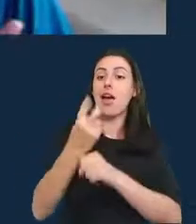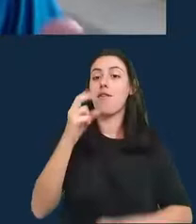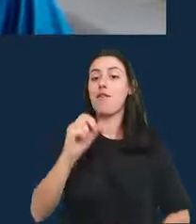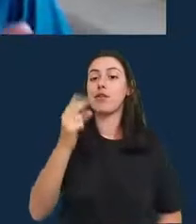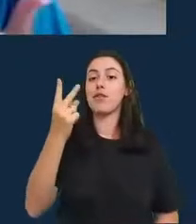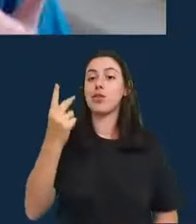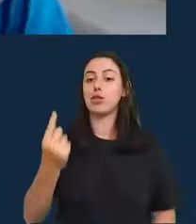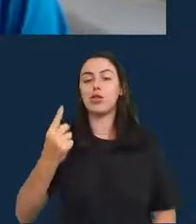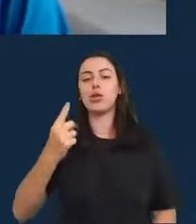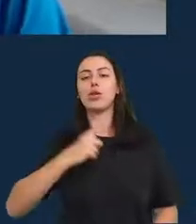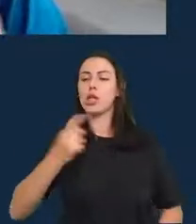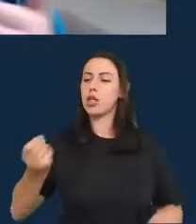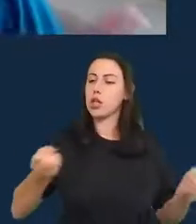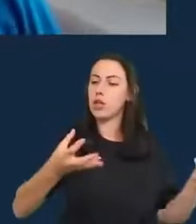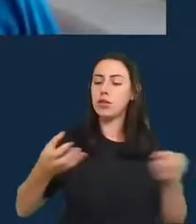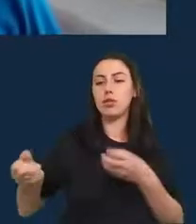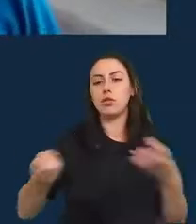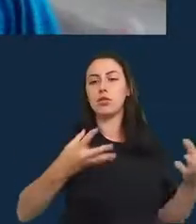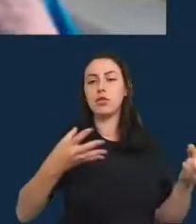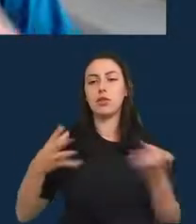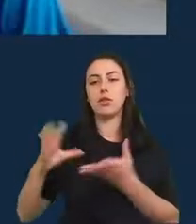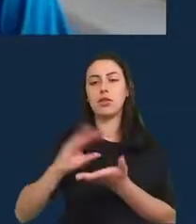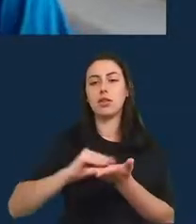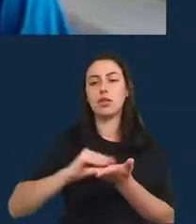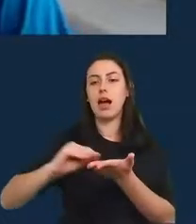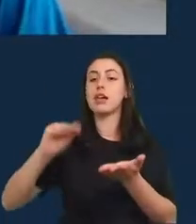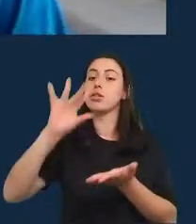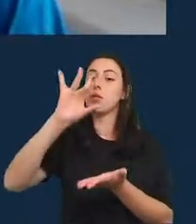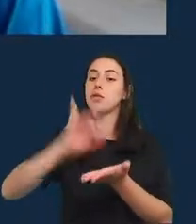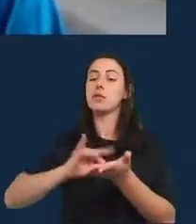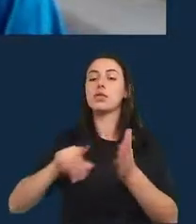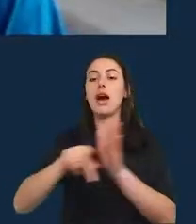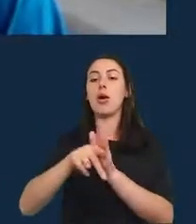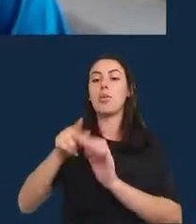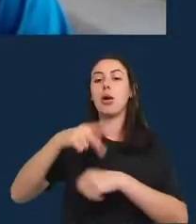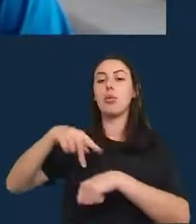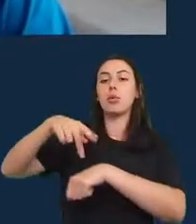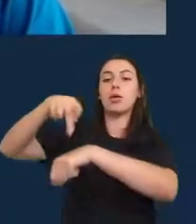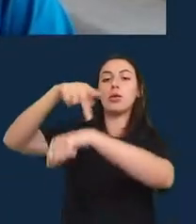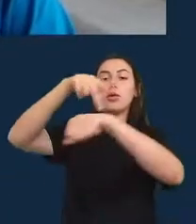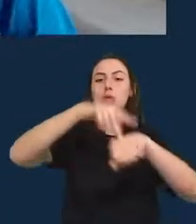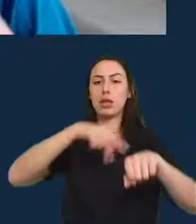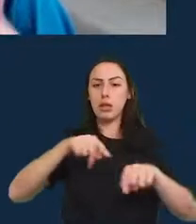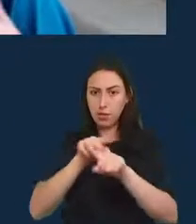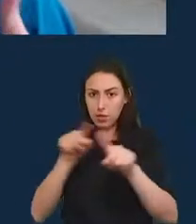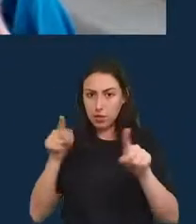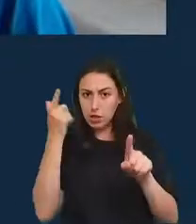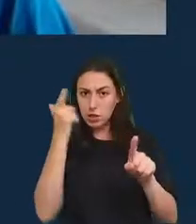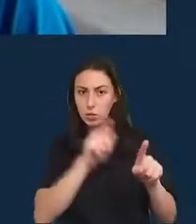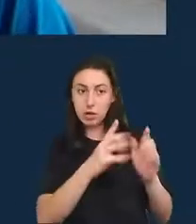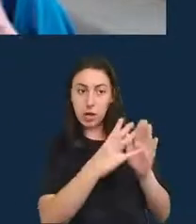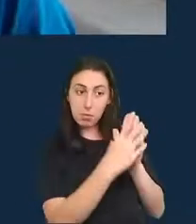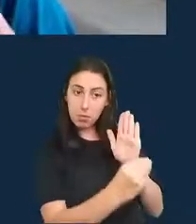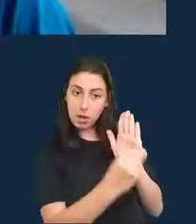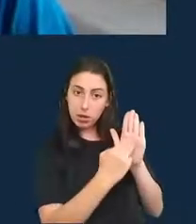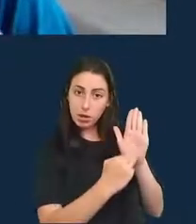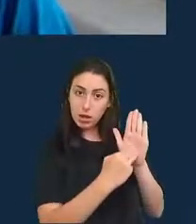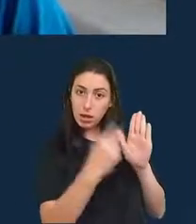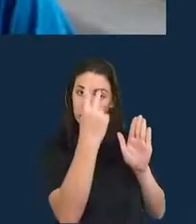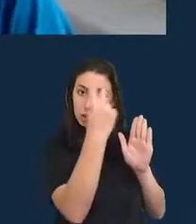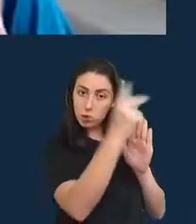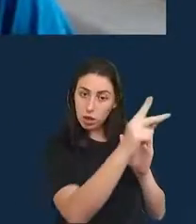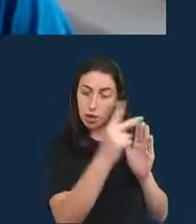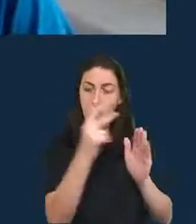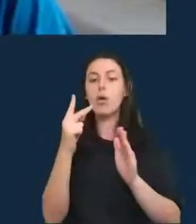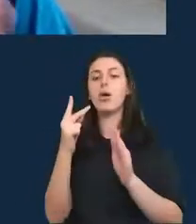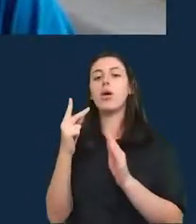oficiais dos países. Então, vocês têm comparado o seu modelo com os dados oficiais de 2021 que estão sendo